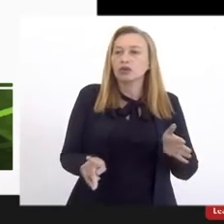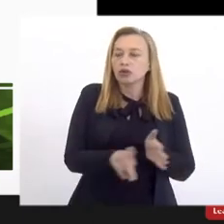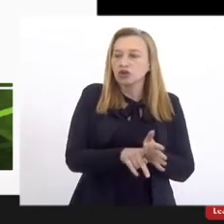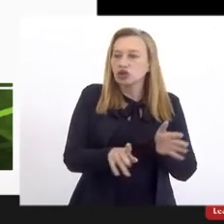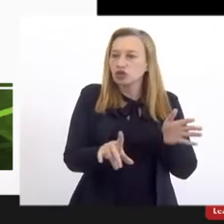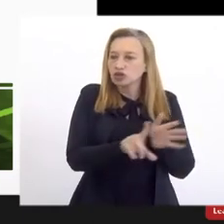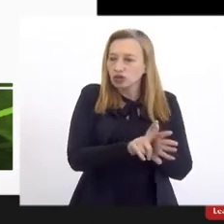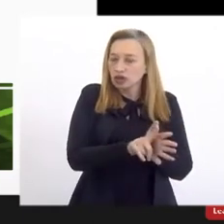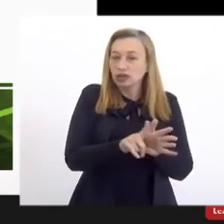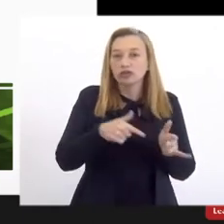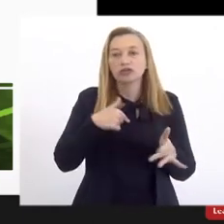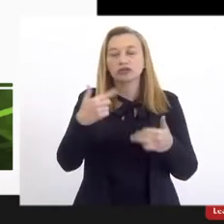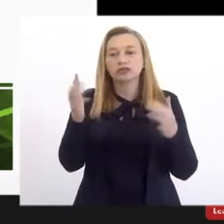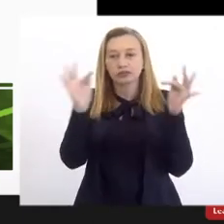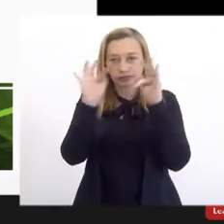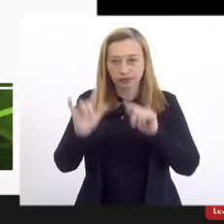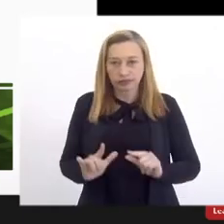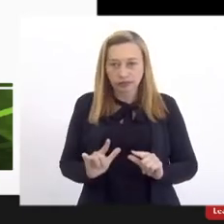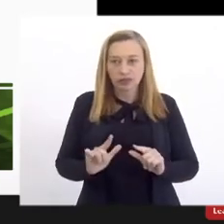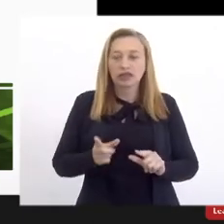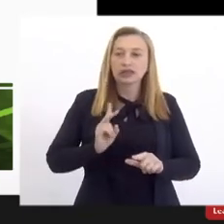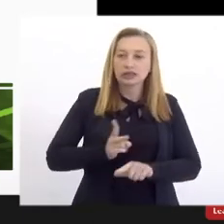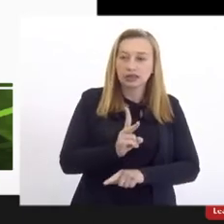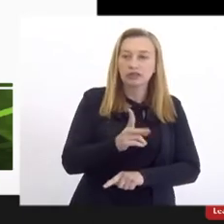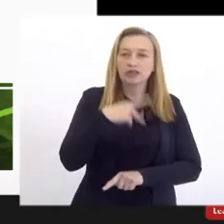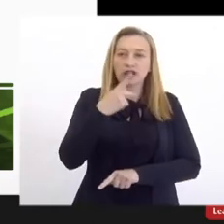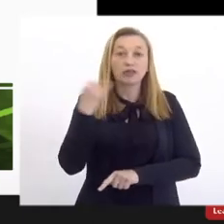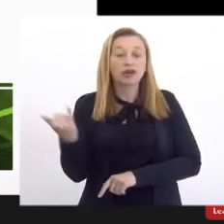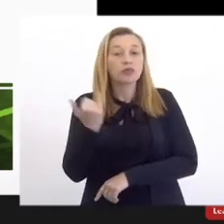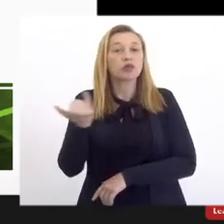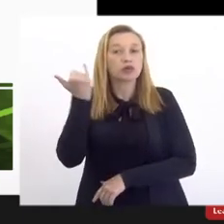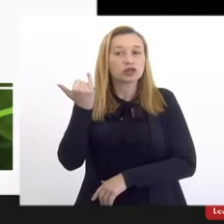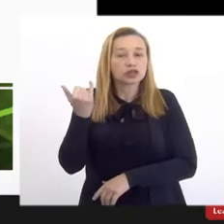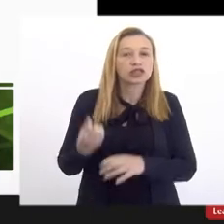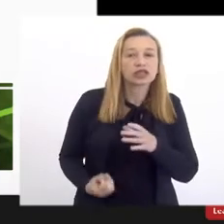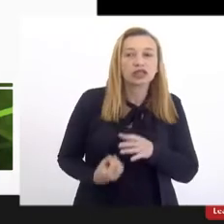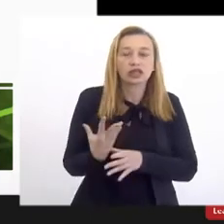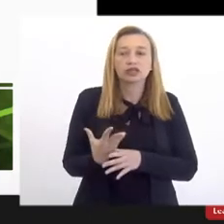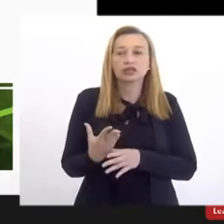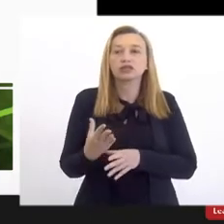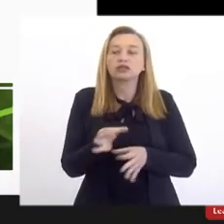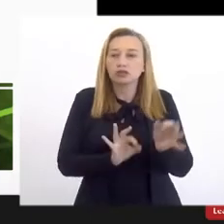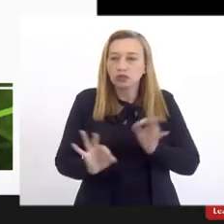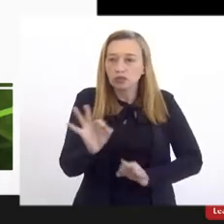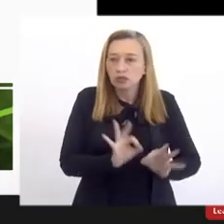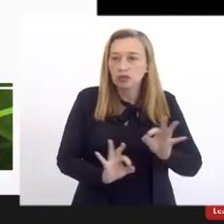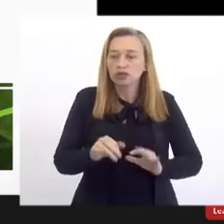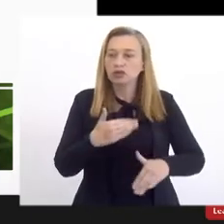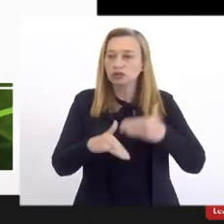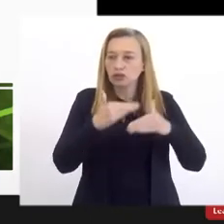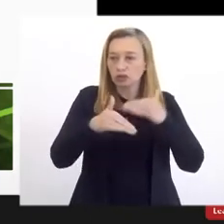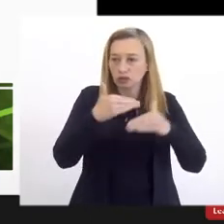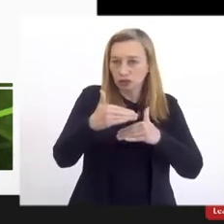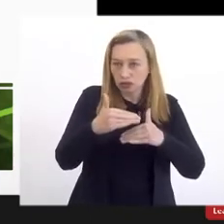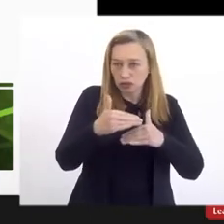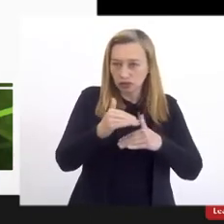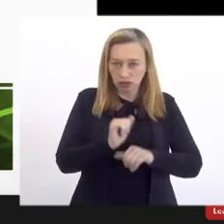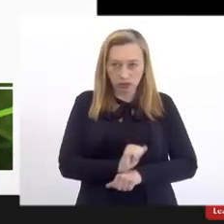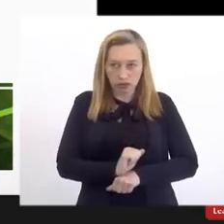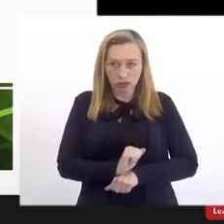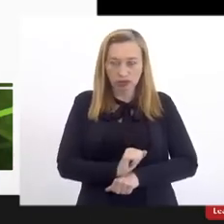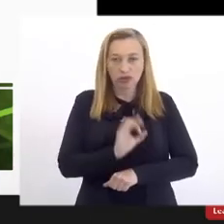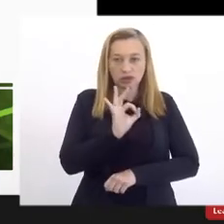sentimos contemplados. Todavia, batemos na tecla da importância da construção de um plano de desenvolvimento institucional próprio e